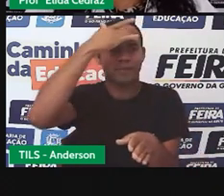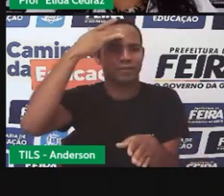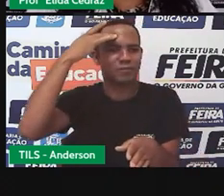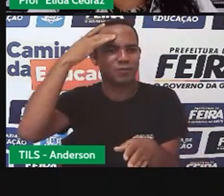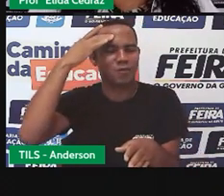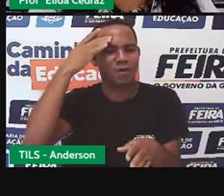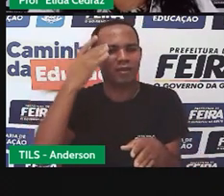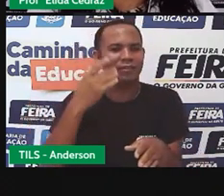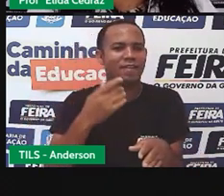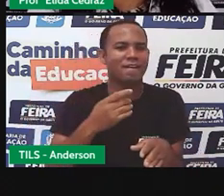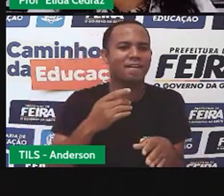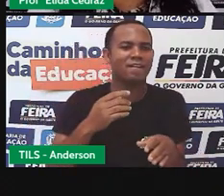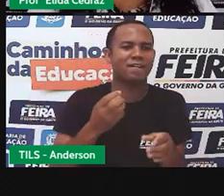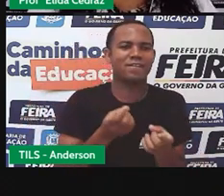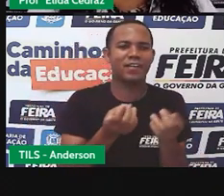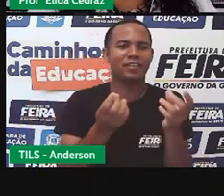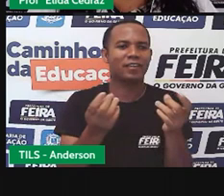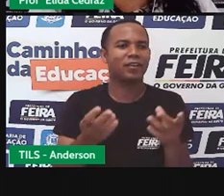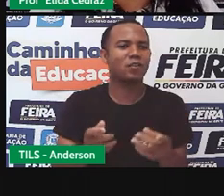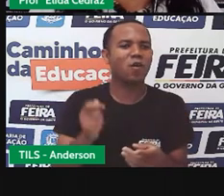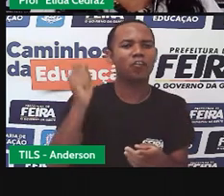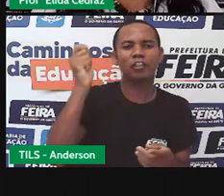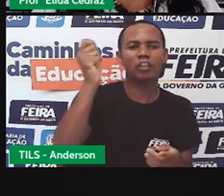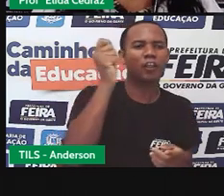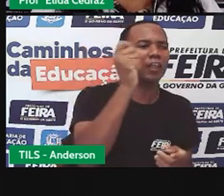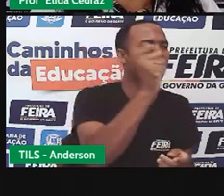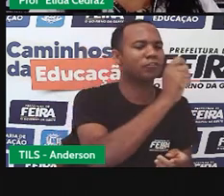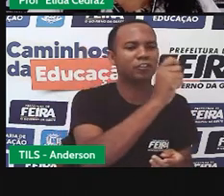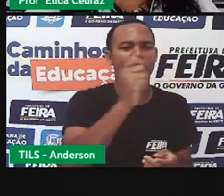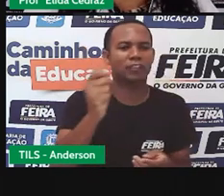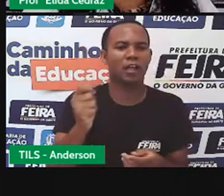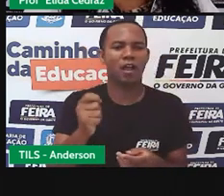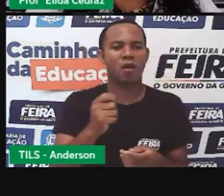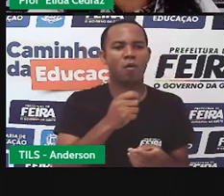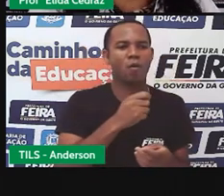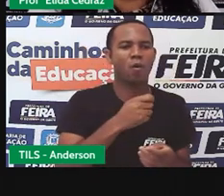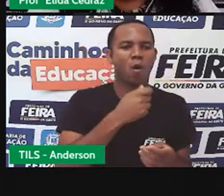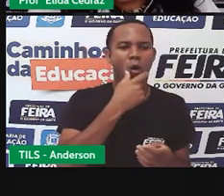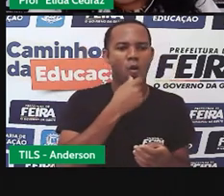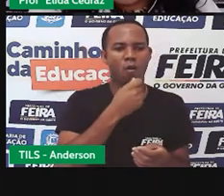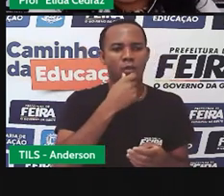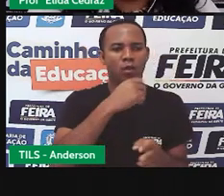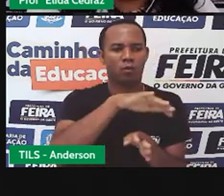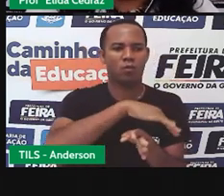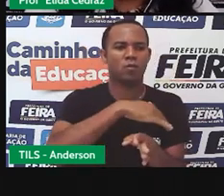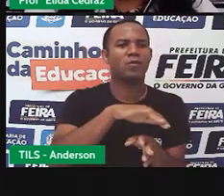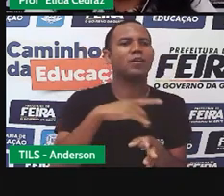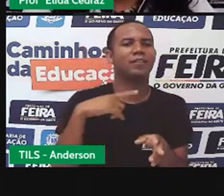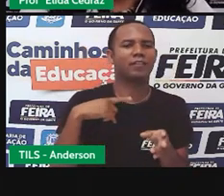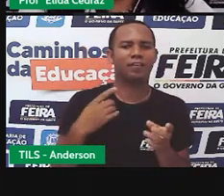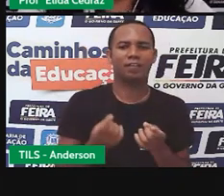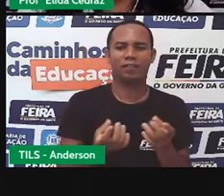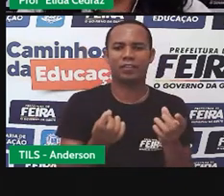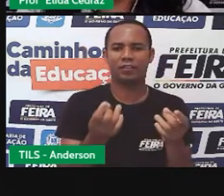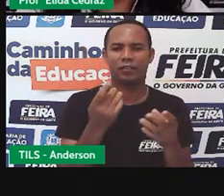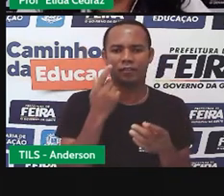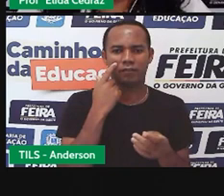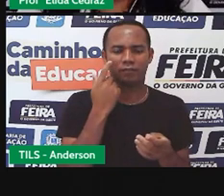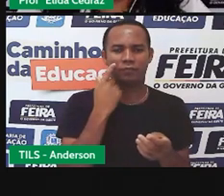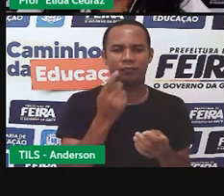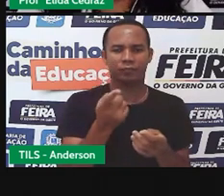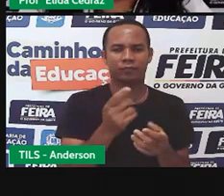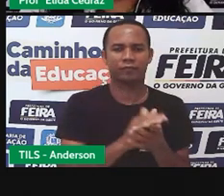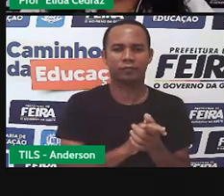nos semáforos de muito movimento. Porque os jornaleiros de rua estão vendendo jornal. Aqui você